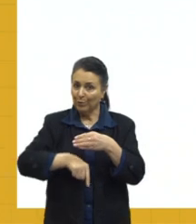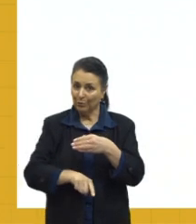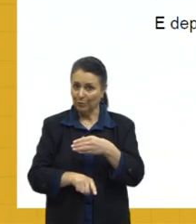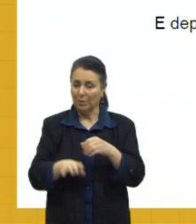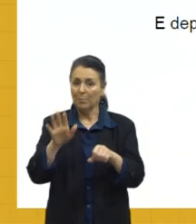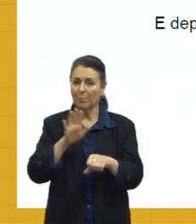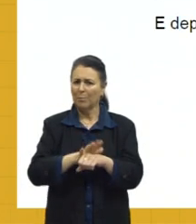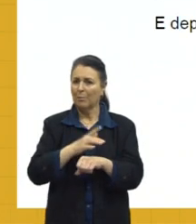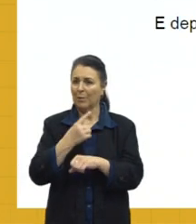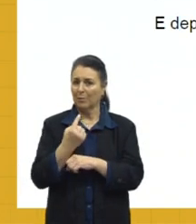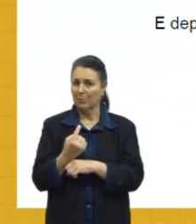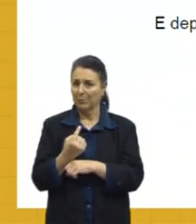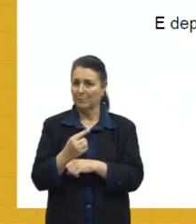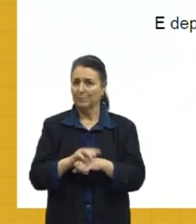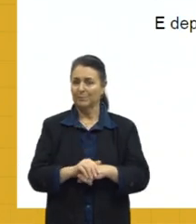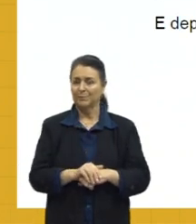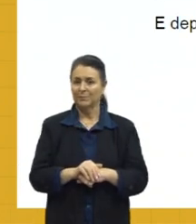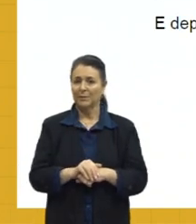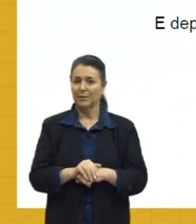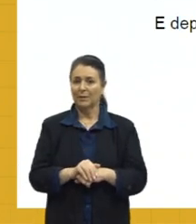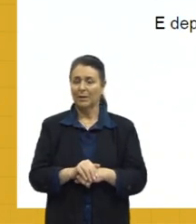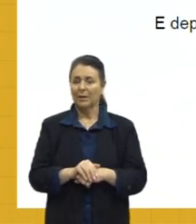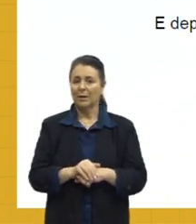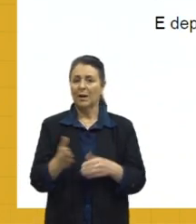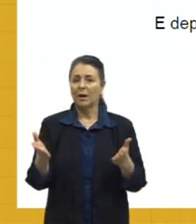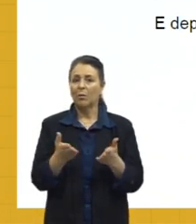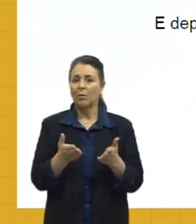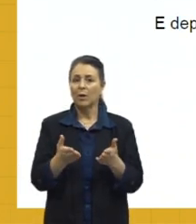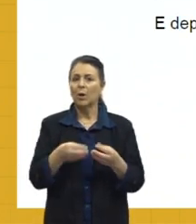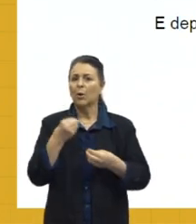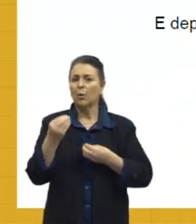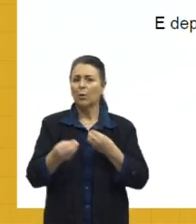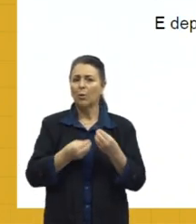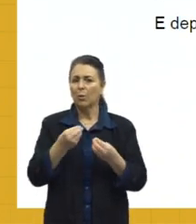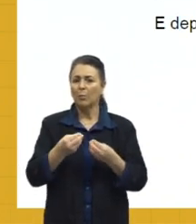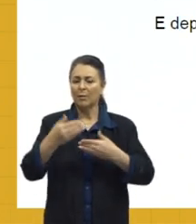ver mais um aqui, vamos ver o vai entrar, ó, vamos ver como é que cai isso, tá,